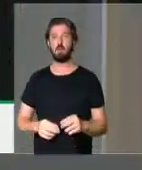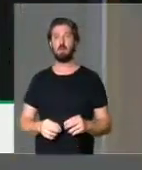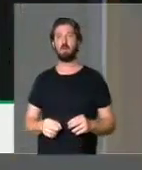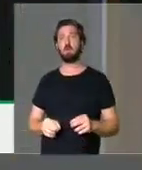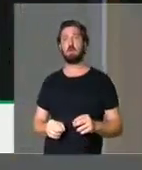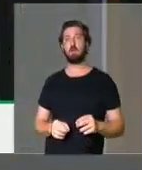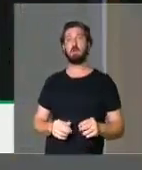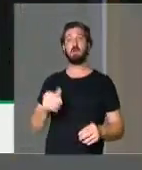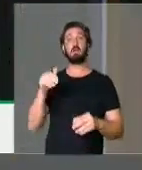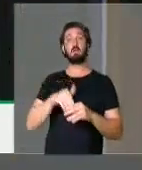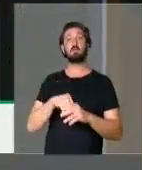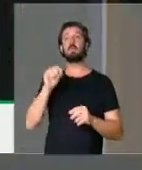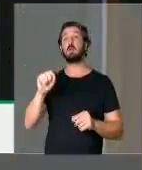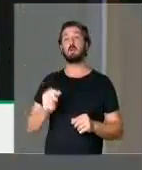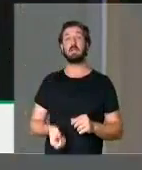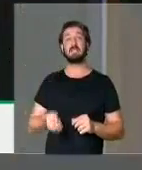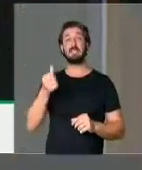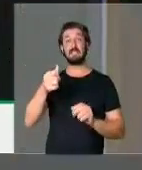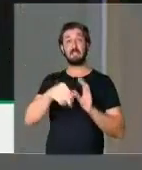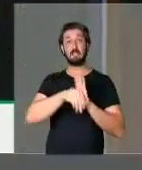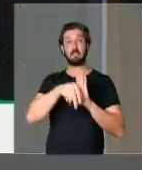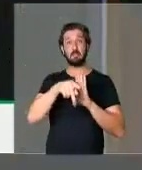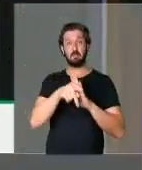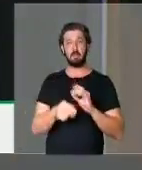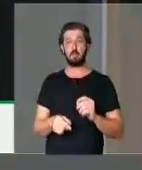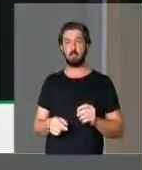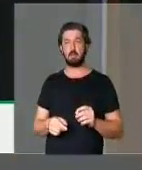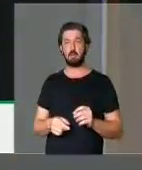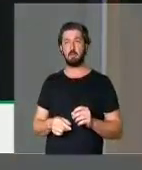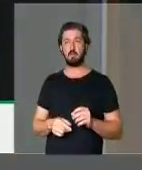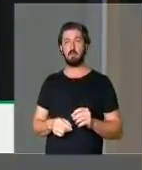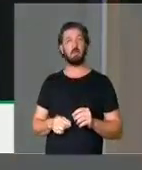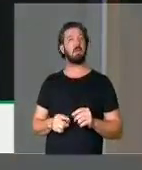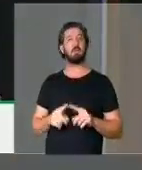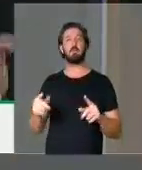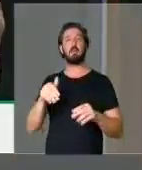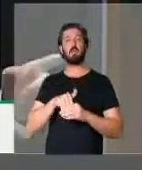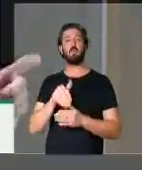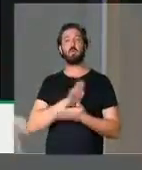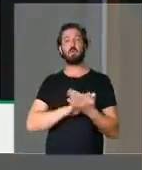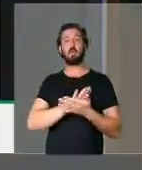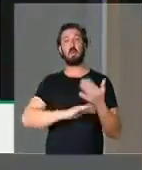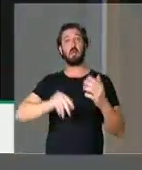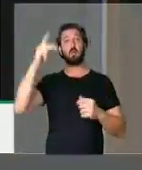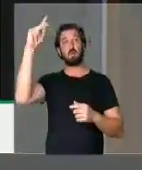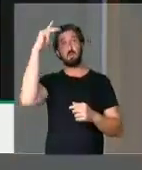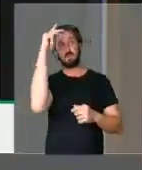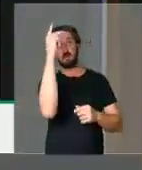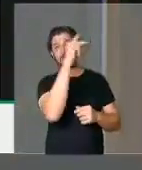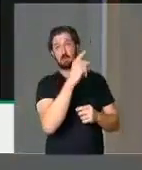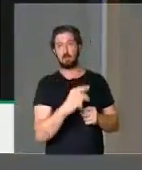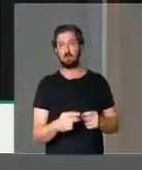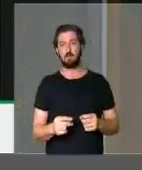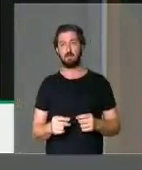Eles votaram, então, seis medidas provisórias e não votaram a matéria dos senhores.